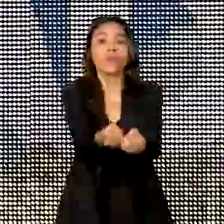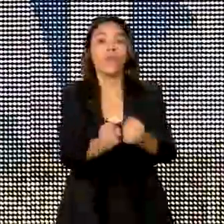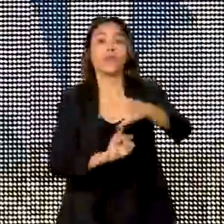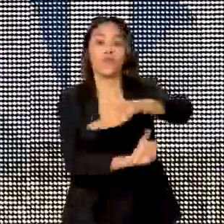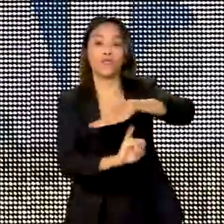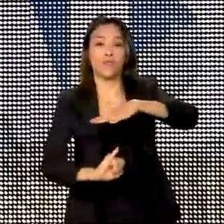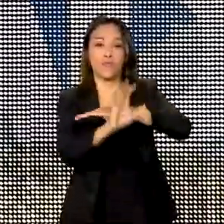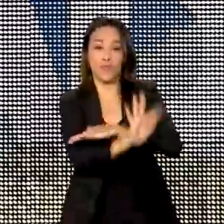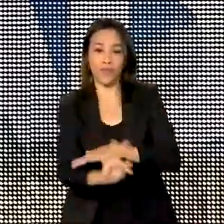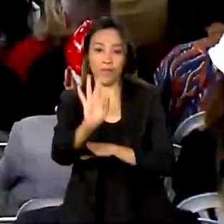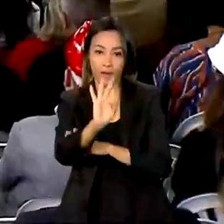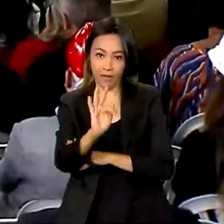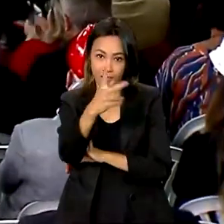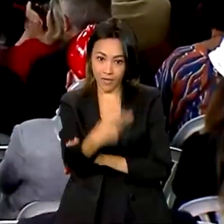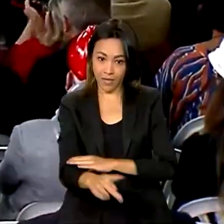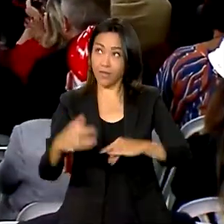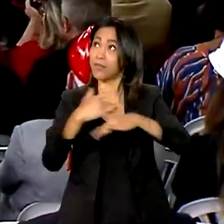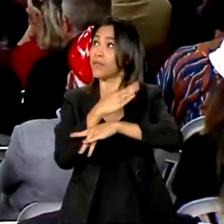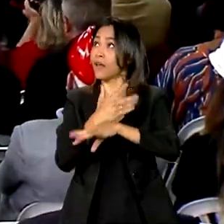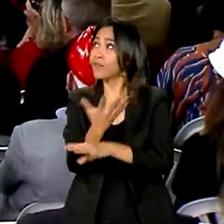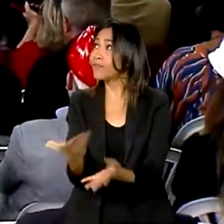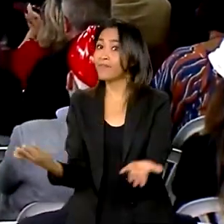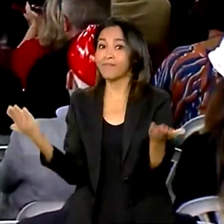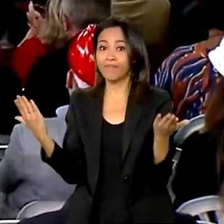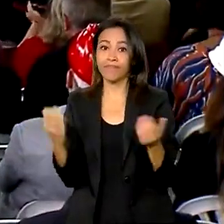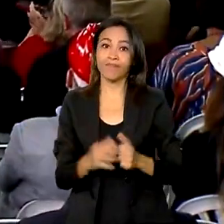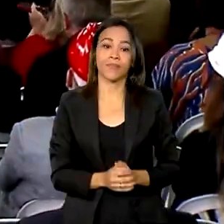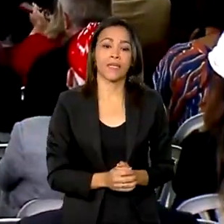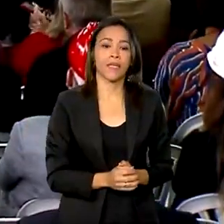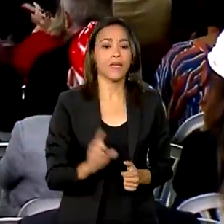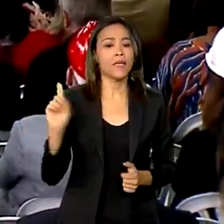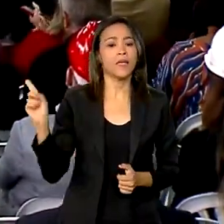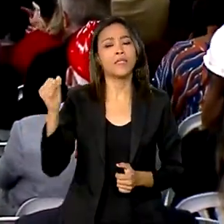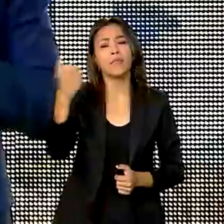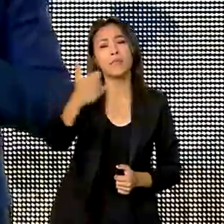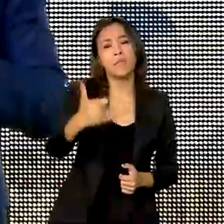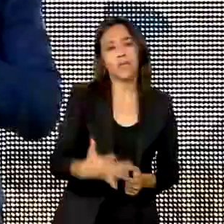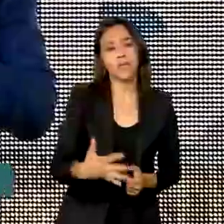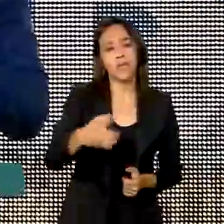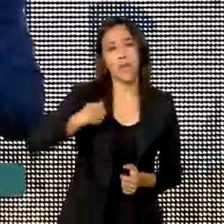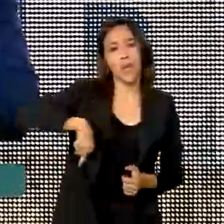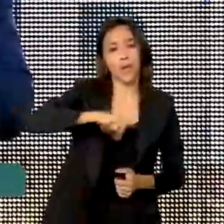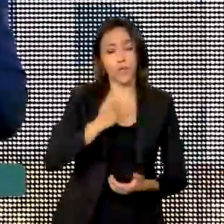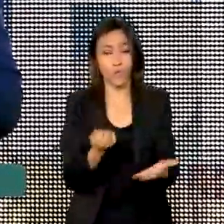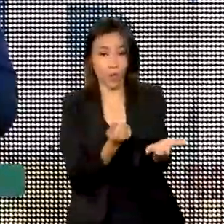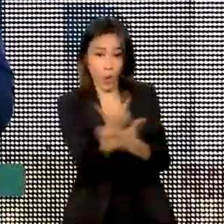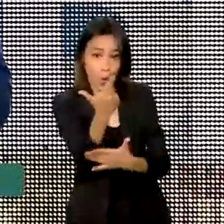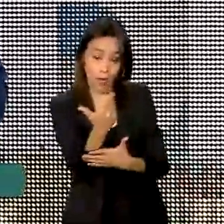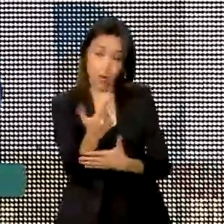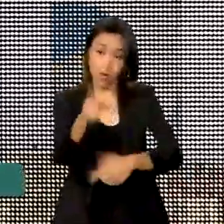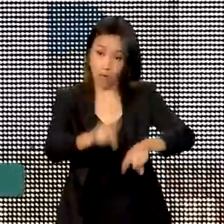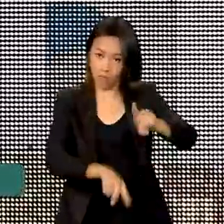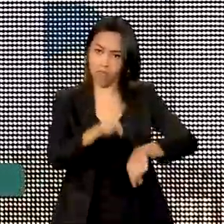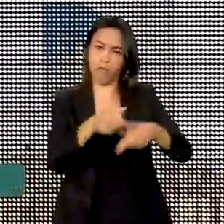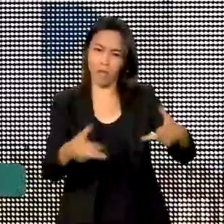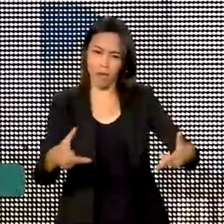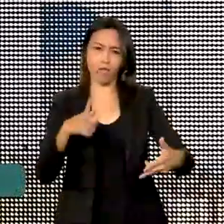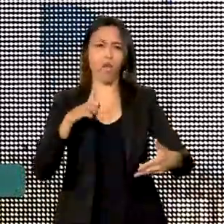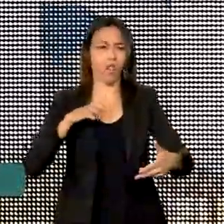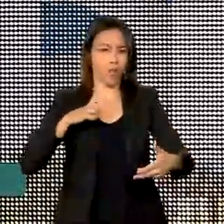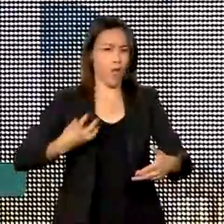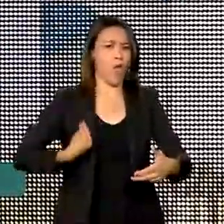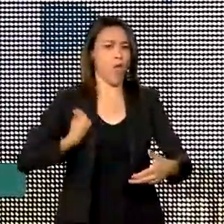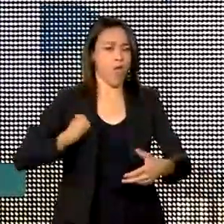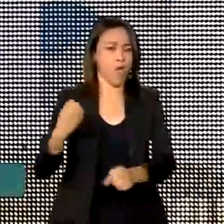responsável pela implantação. E a ideia aqui, presidente, é a gente comprar já um equipamento, já um prédio que está construído.